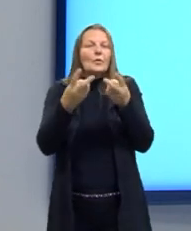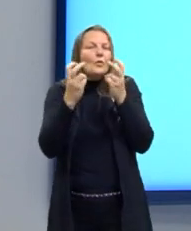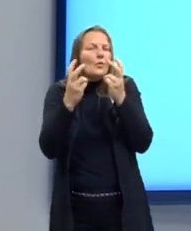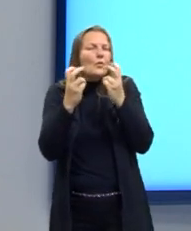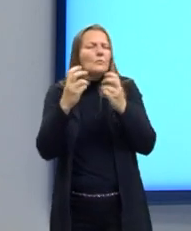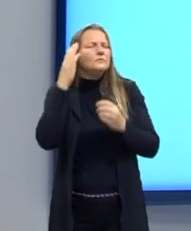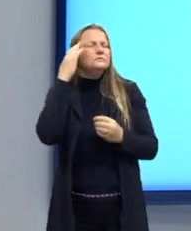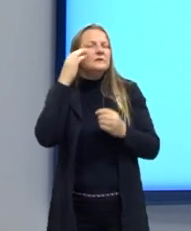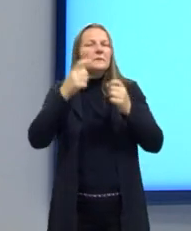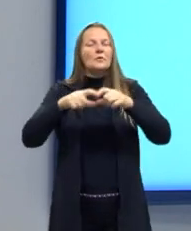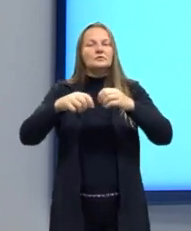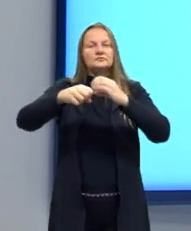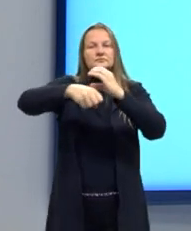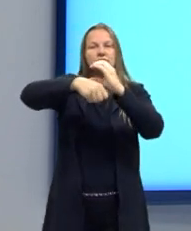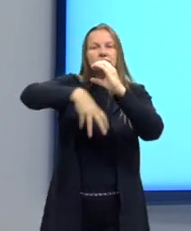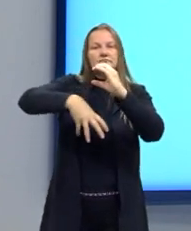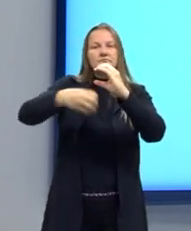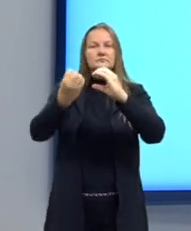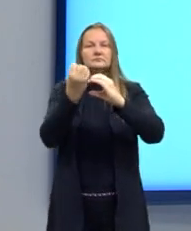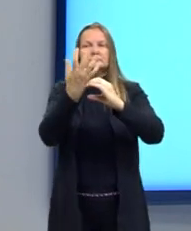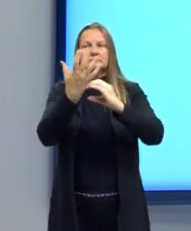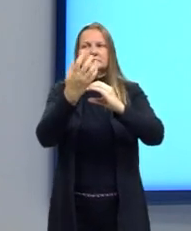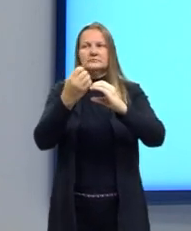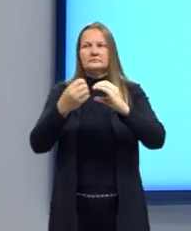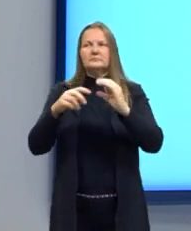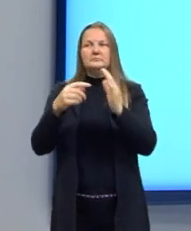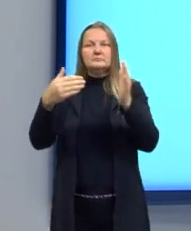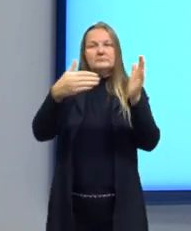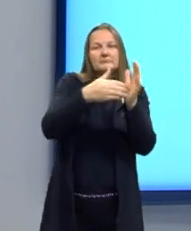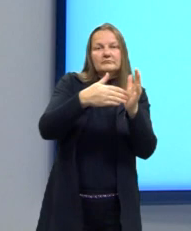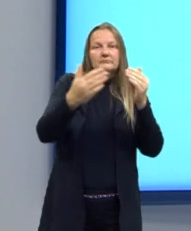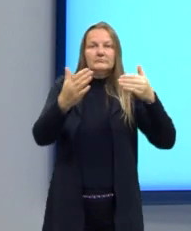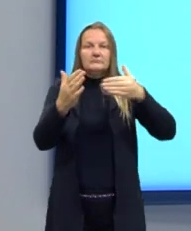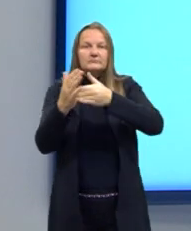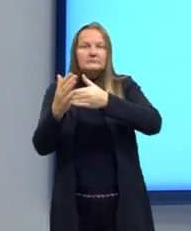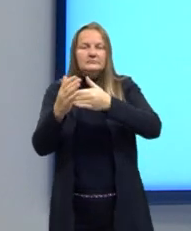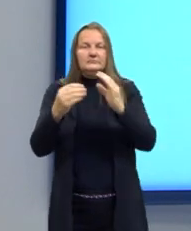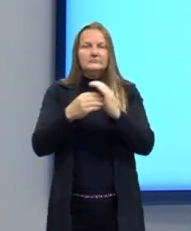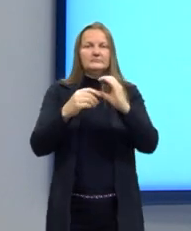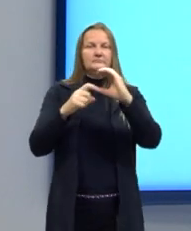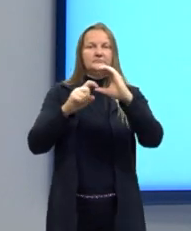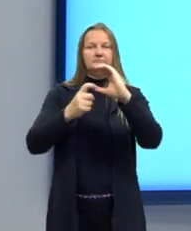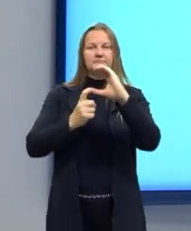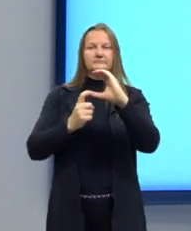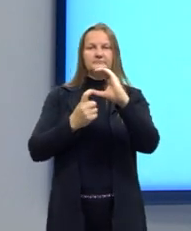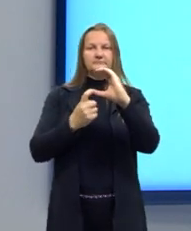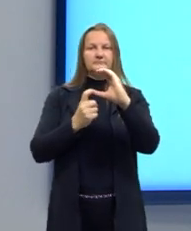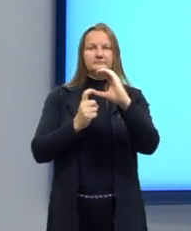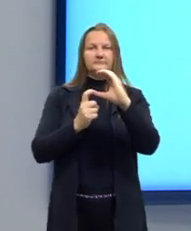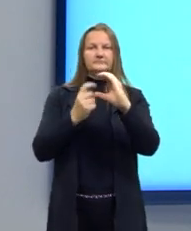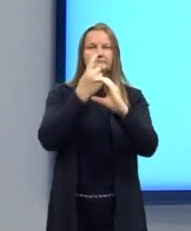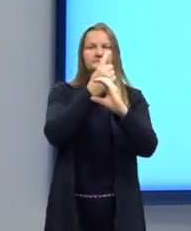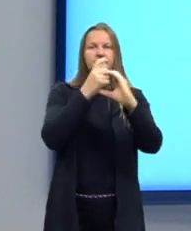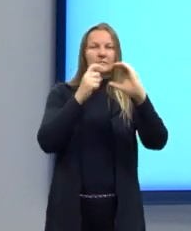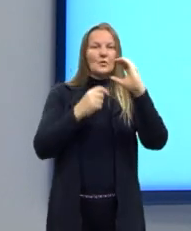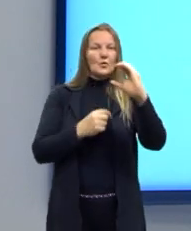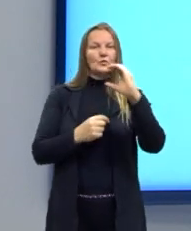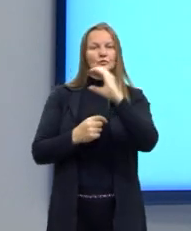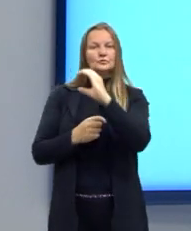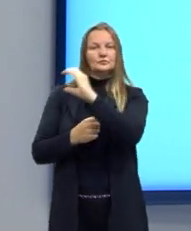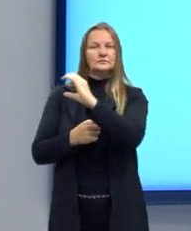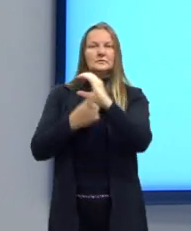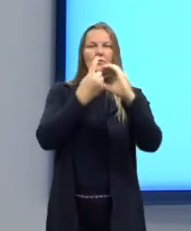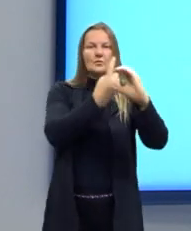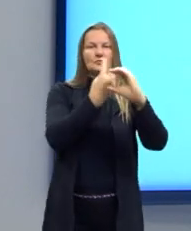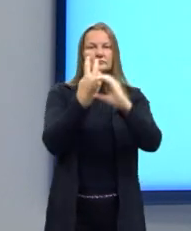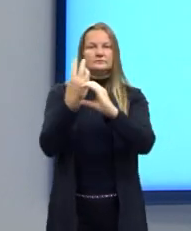ramificações. A mesma coisa. Então, identifica a cadeia maior. Um, dois, três. Aqui para